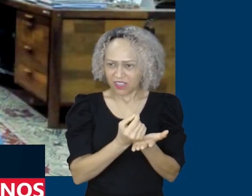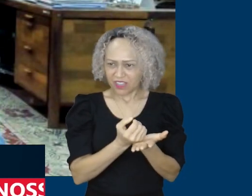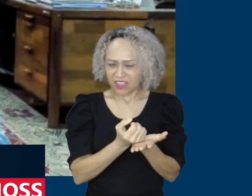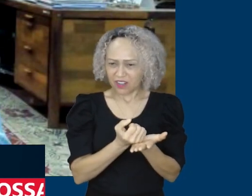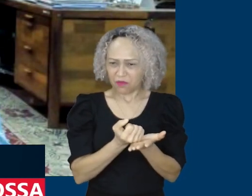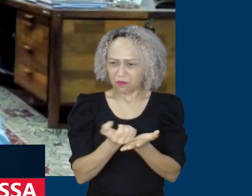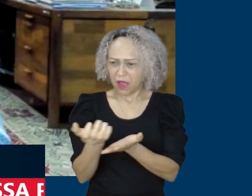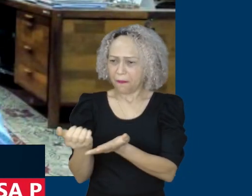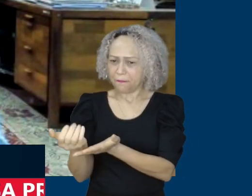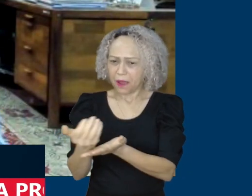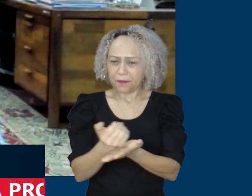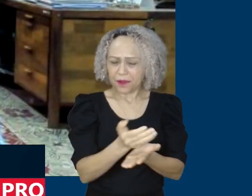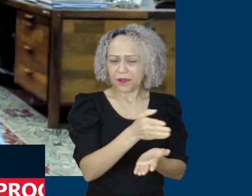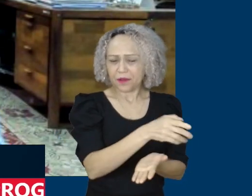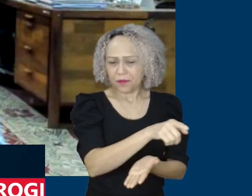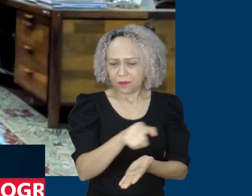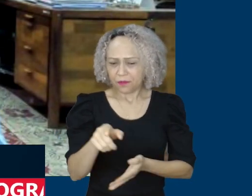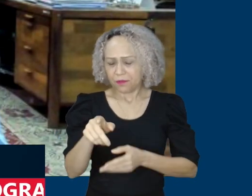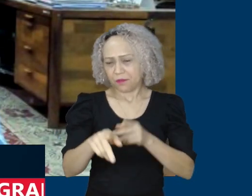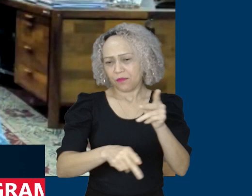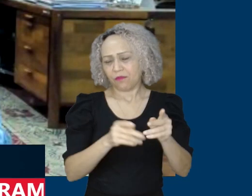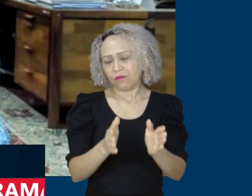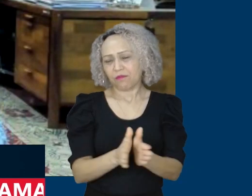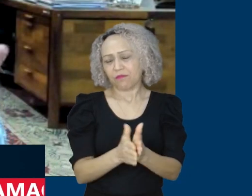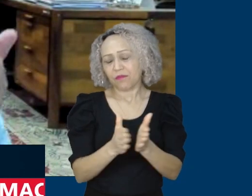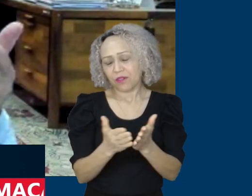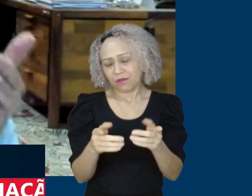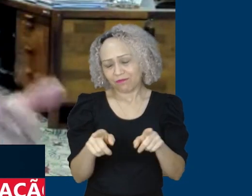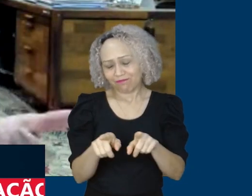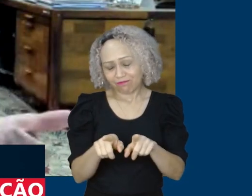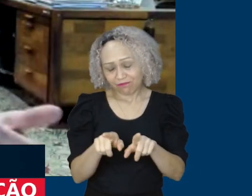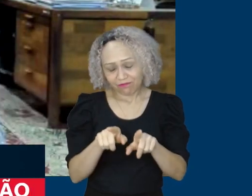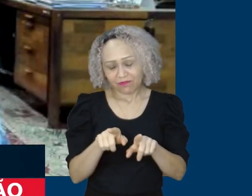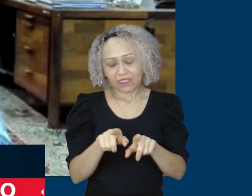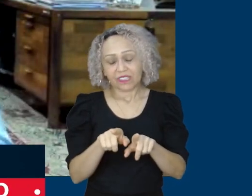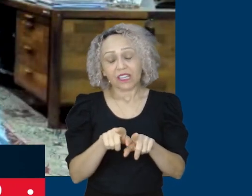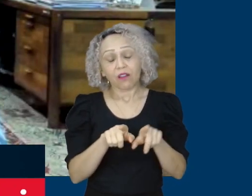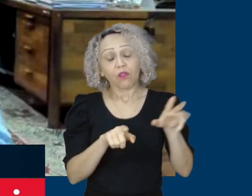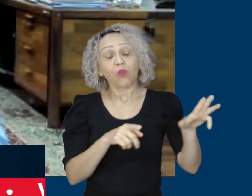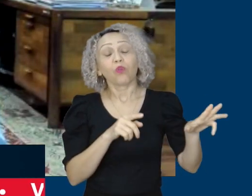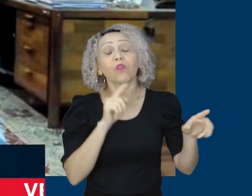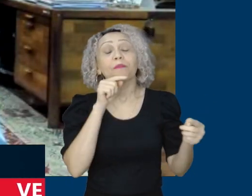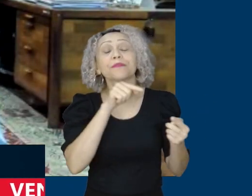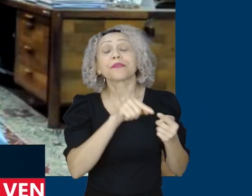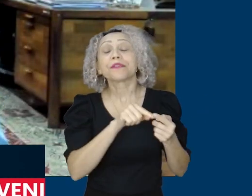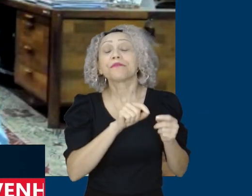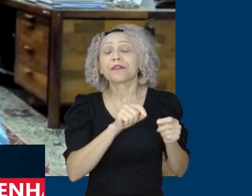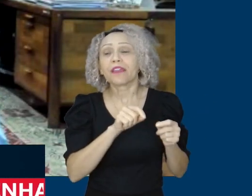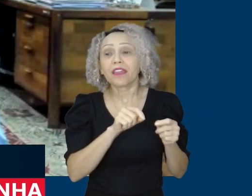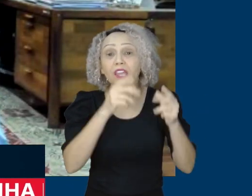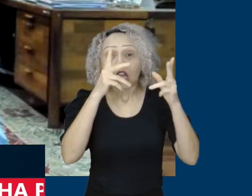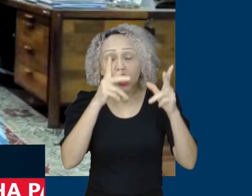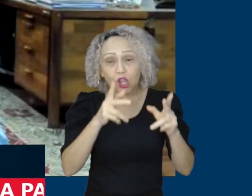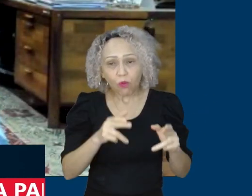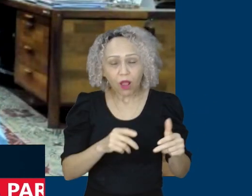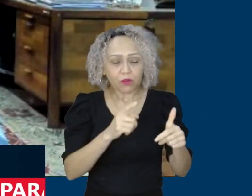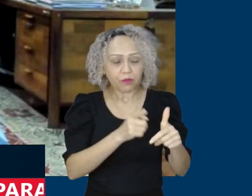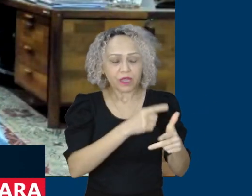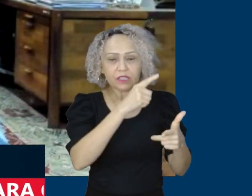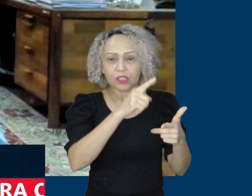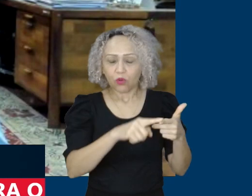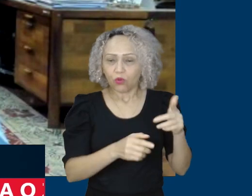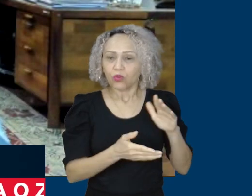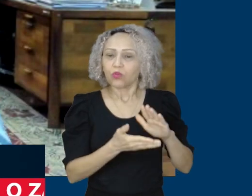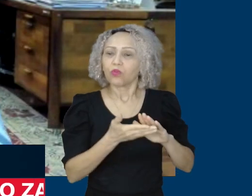obsessão de acabar com a fome e a miséria. E assim como o fez no seu primeiro governo, segundo governo, mantido pela